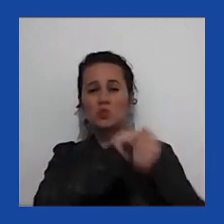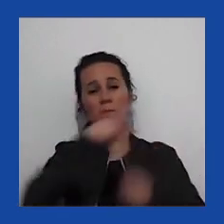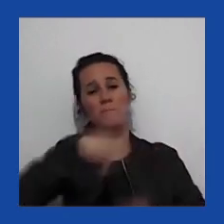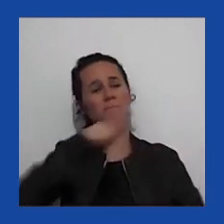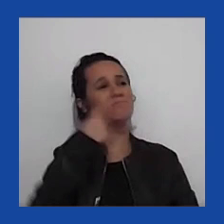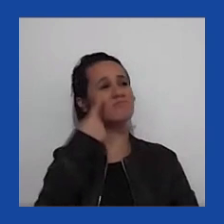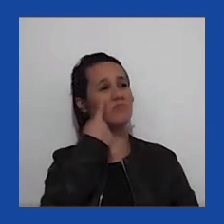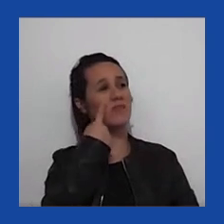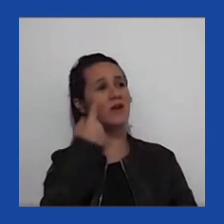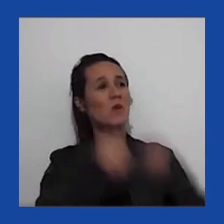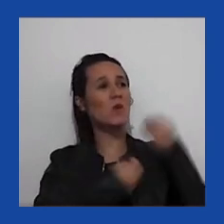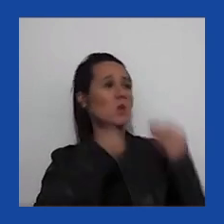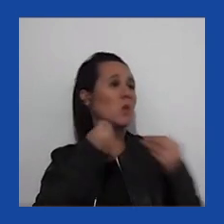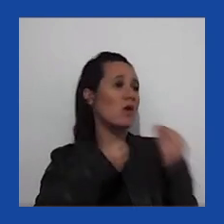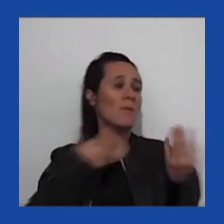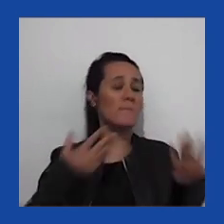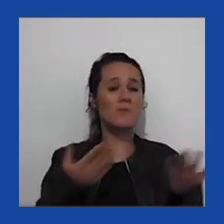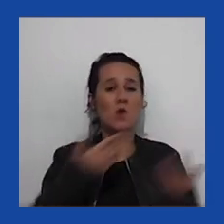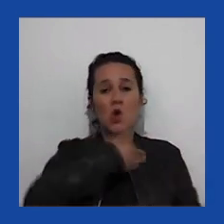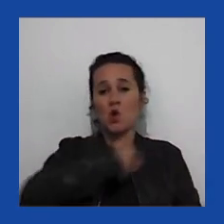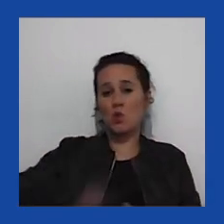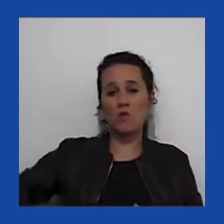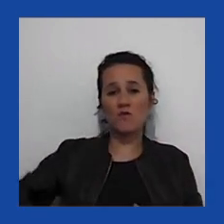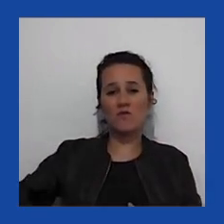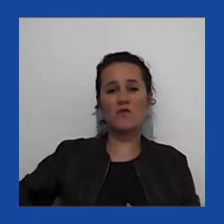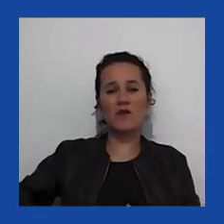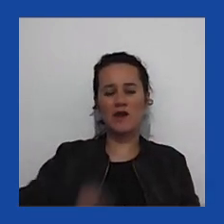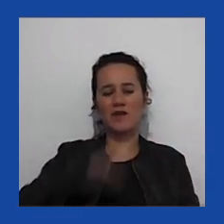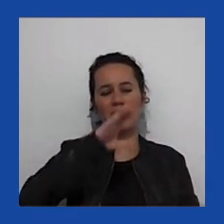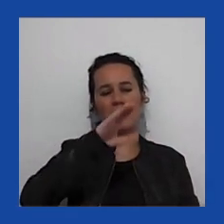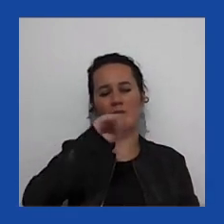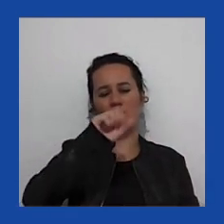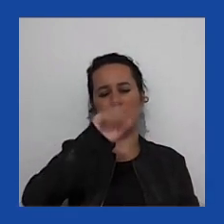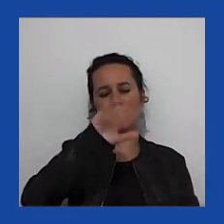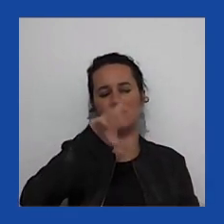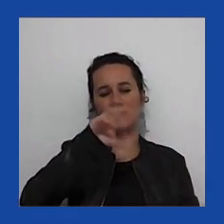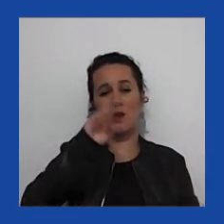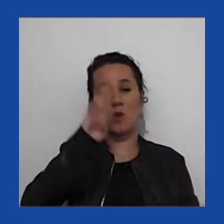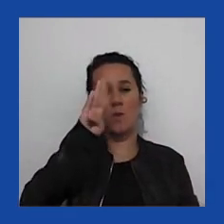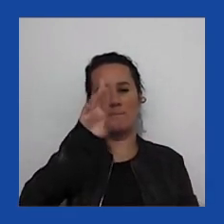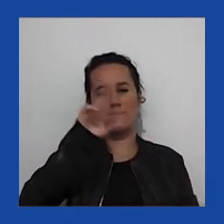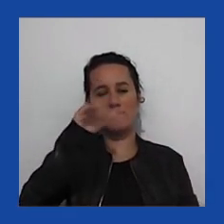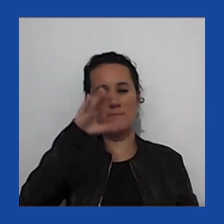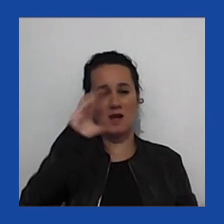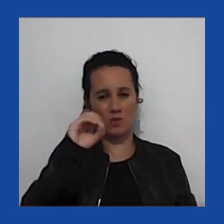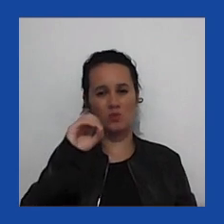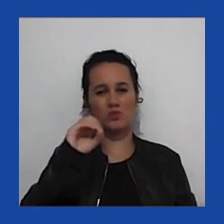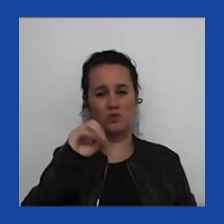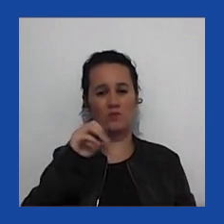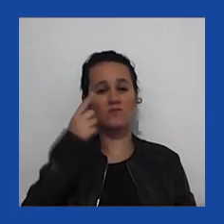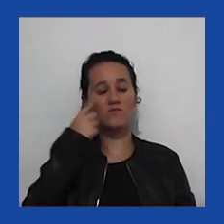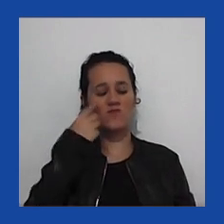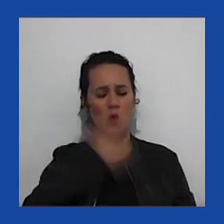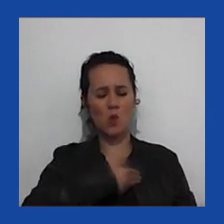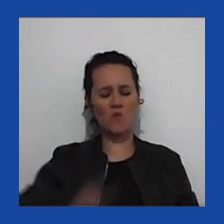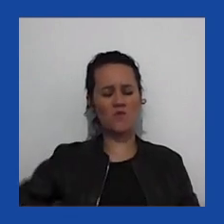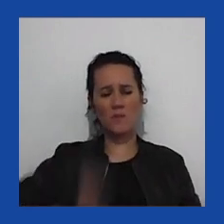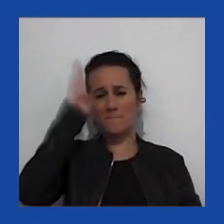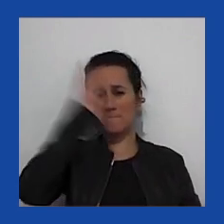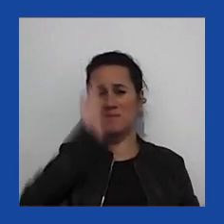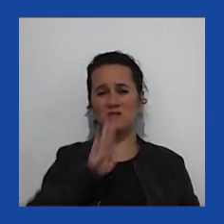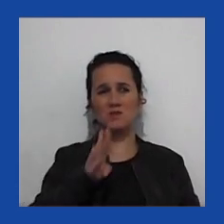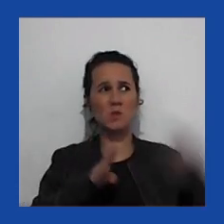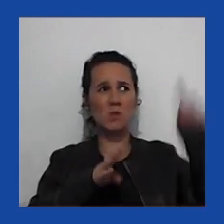ir até talvez o governo Castelo Branco para achar um governo brasileiro que é tão ligado a um governo